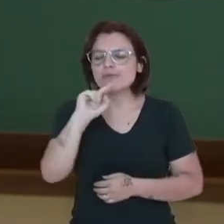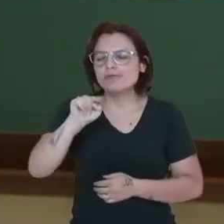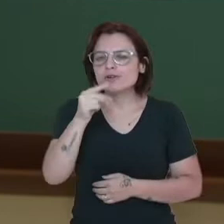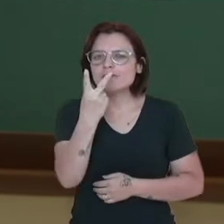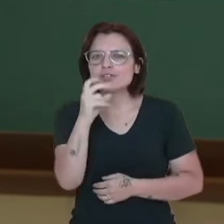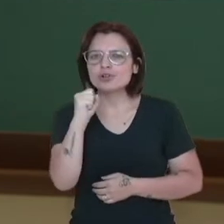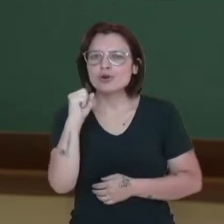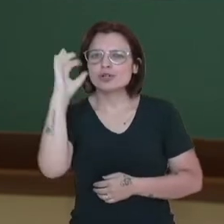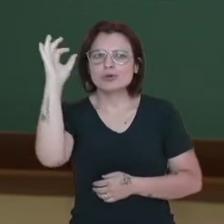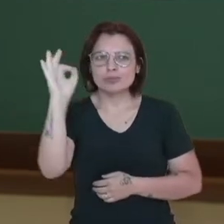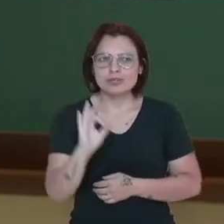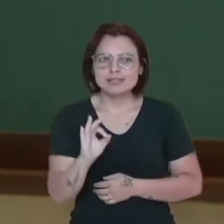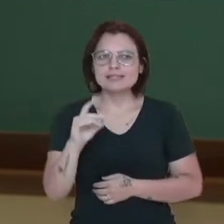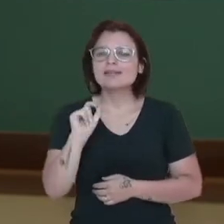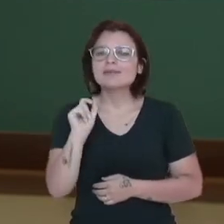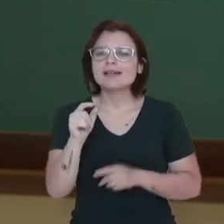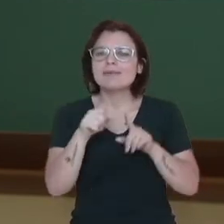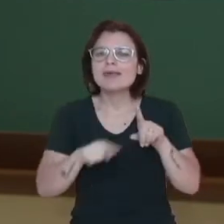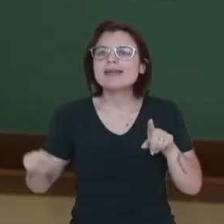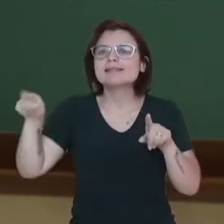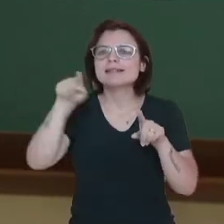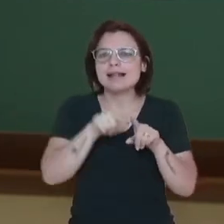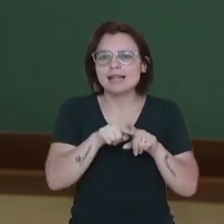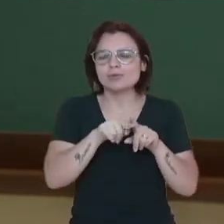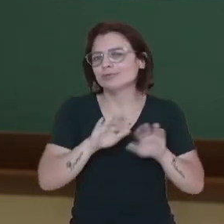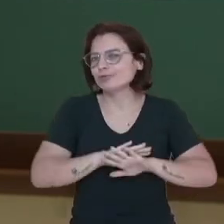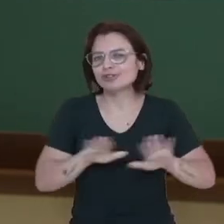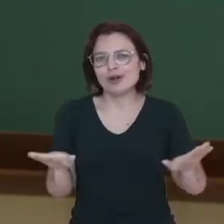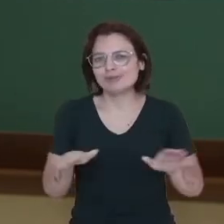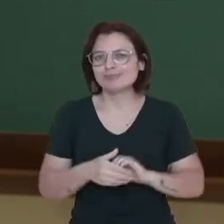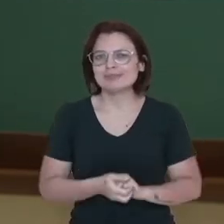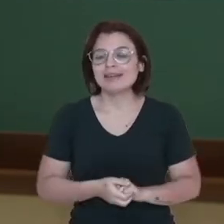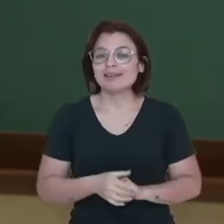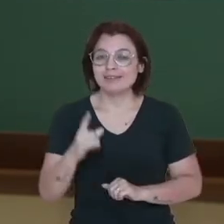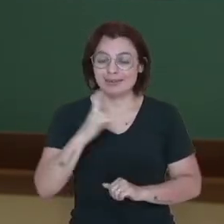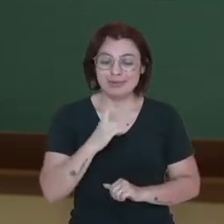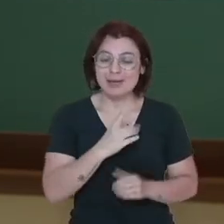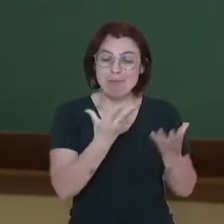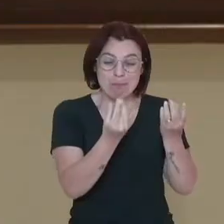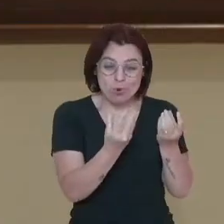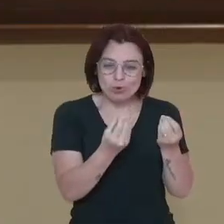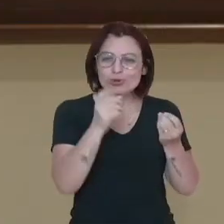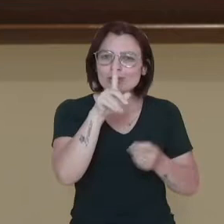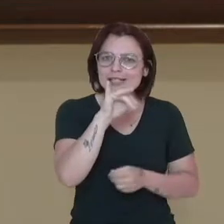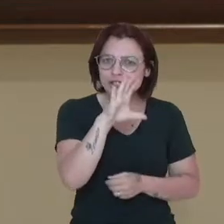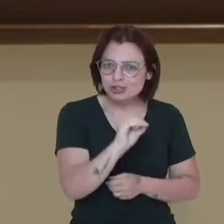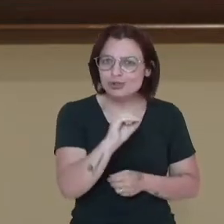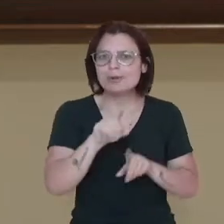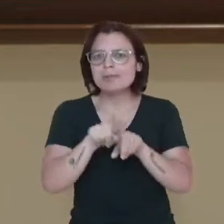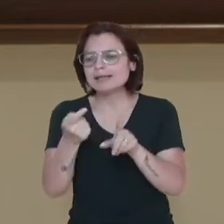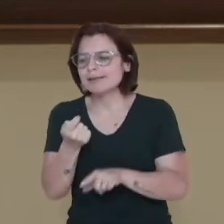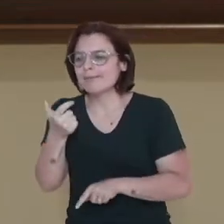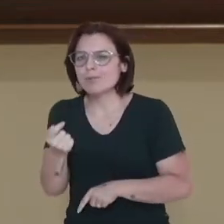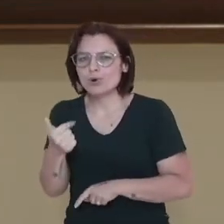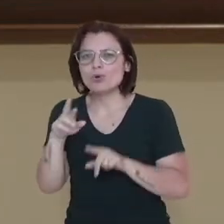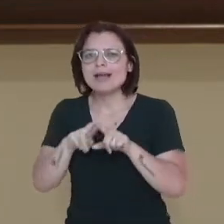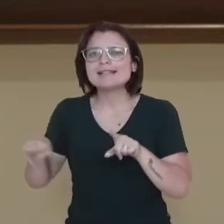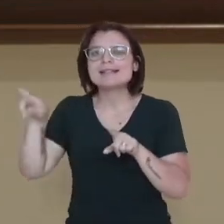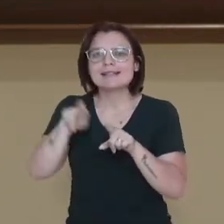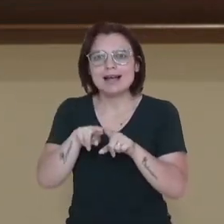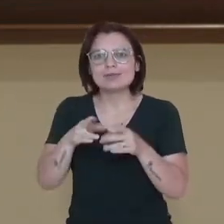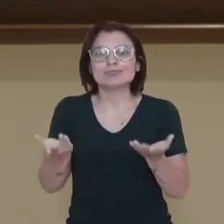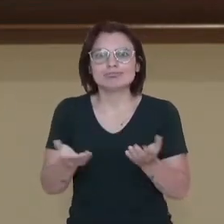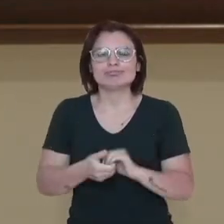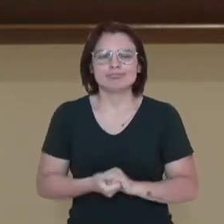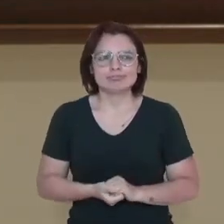mundo, ao mesmo tempo que é um dos que menos recicla o plástico. É importante lembrar que qual é a real necessidade de